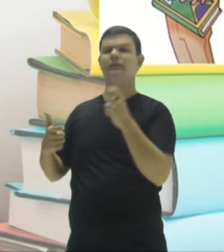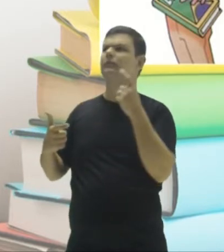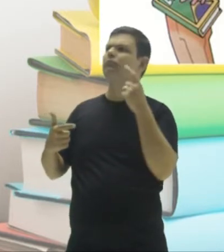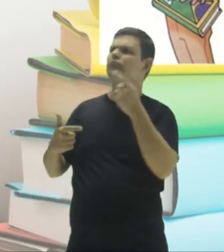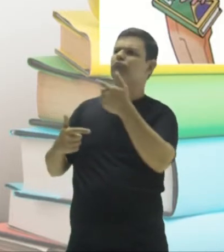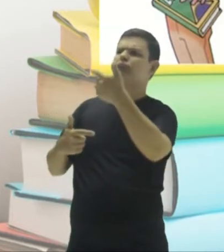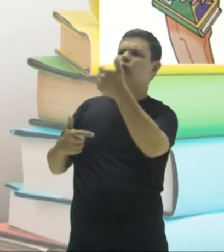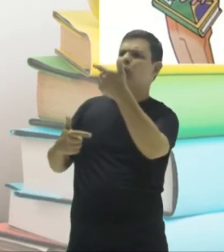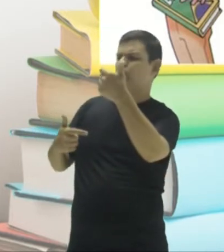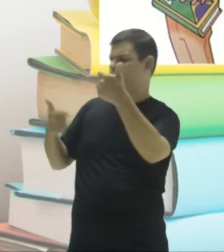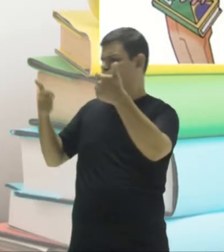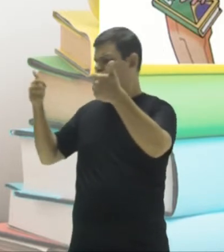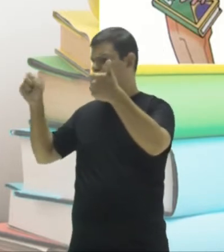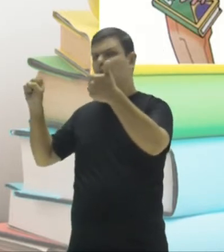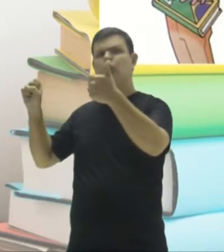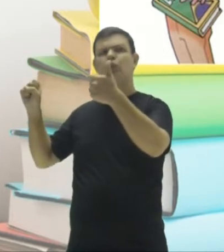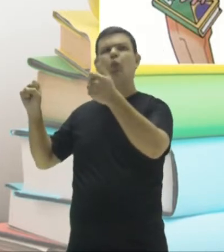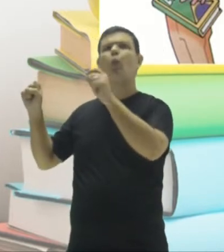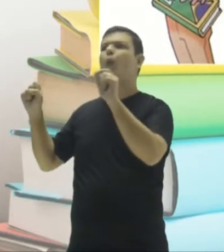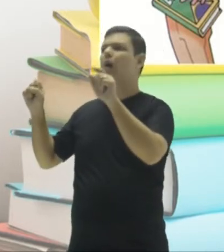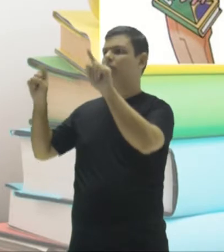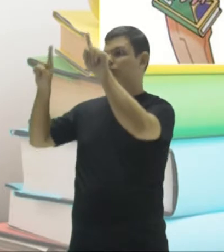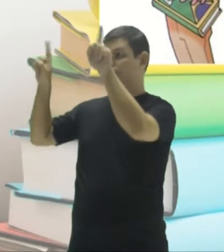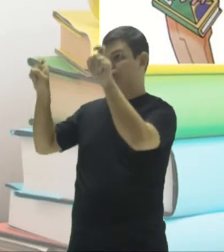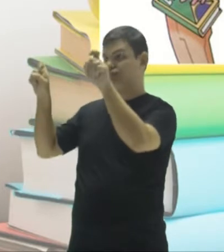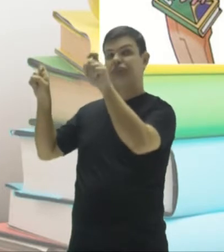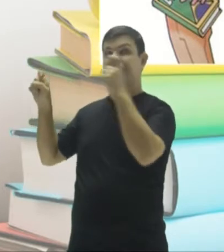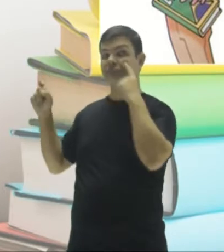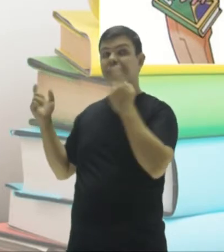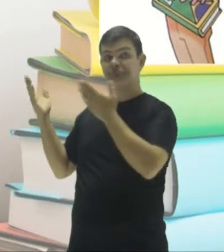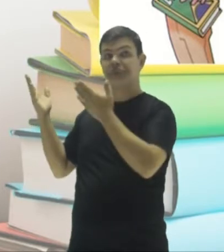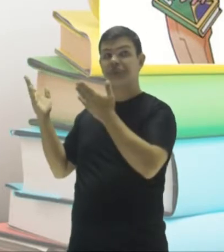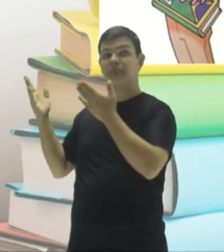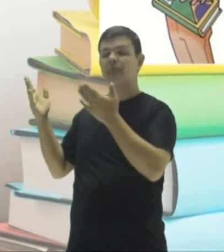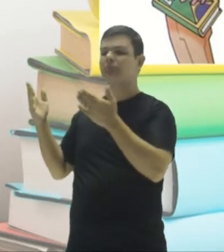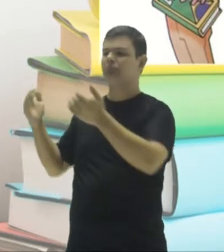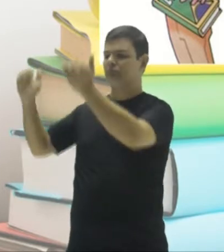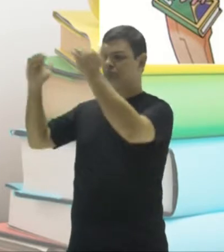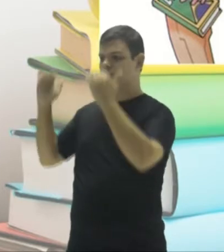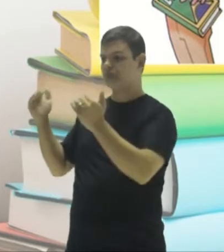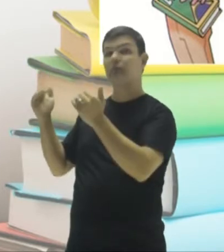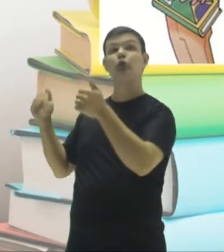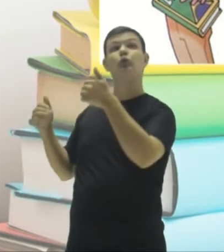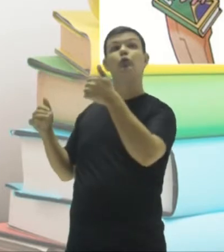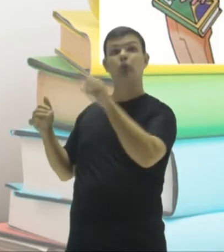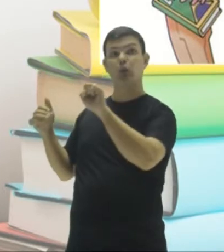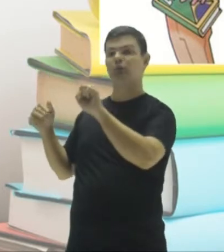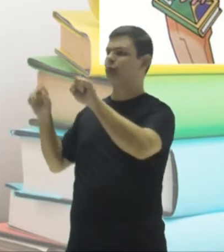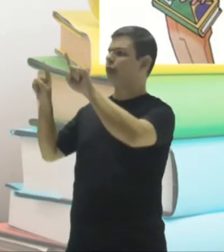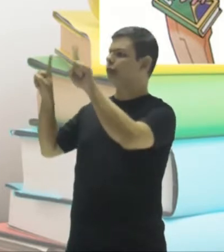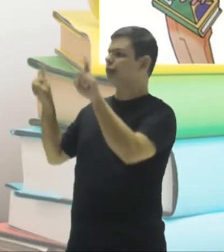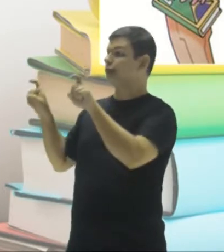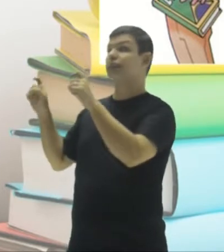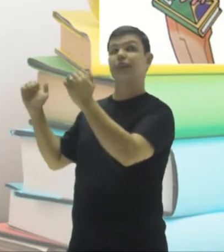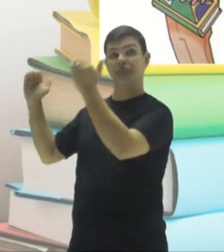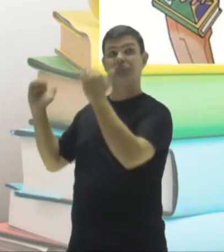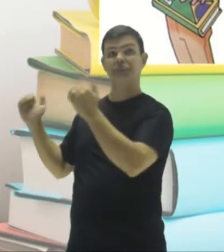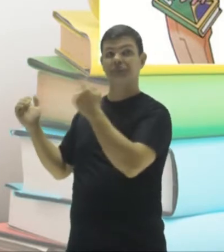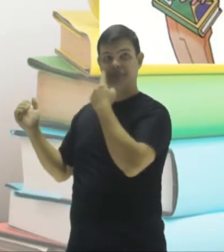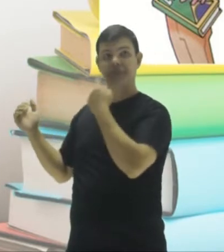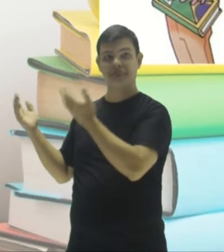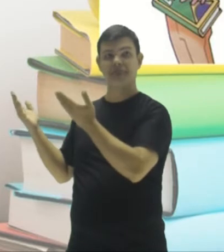os divisores de dezoito e de doze são esses aqui. E os divisores de dezoito são os de baixo.